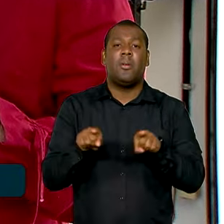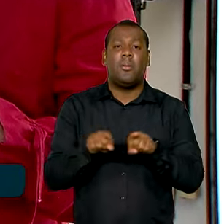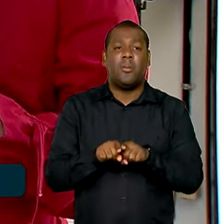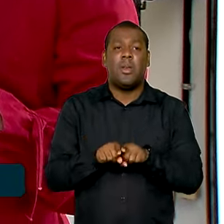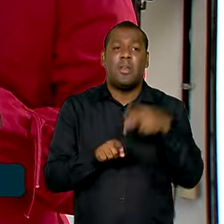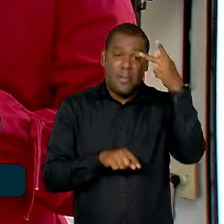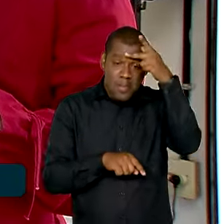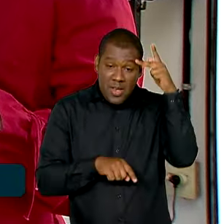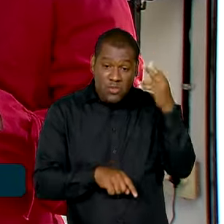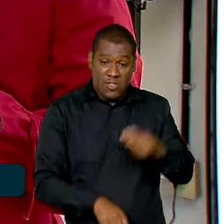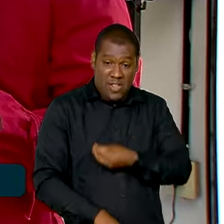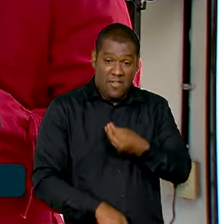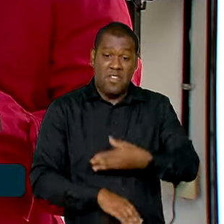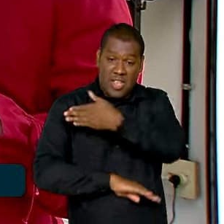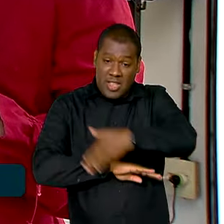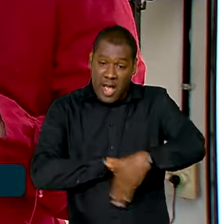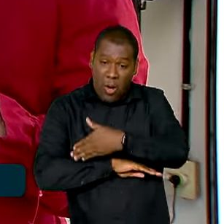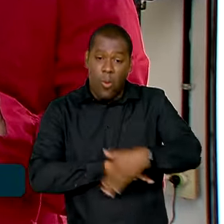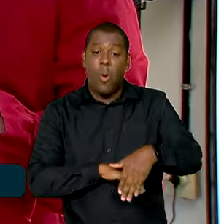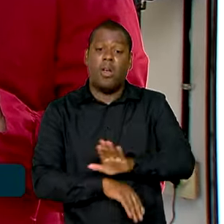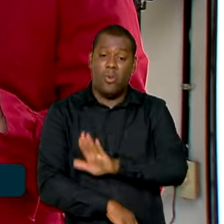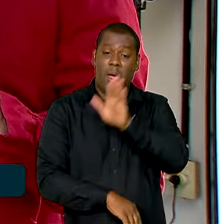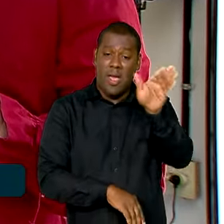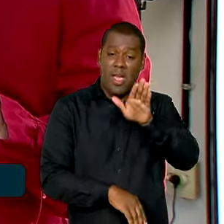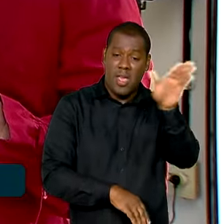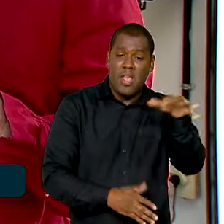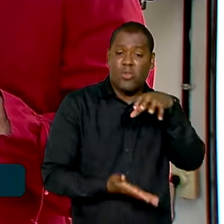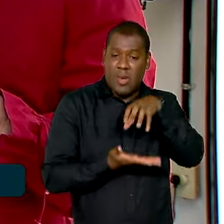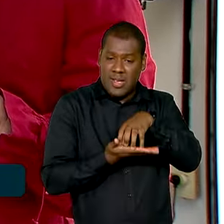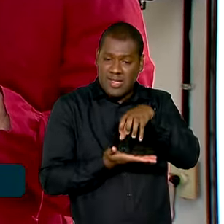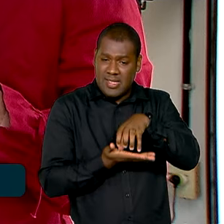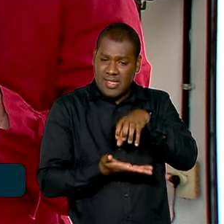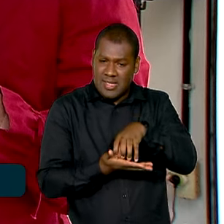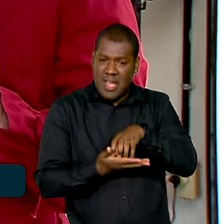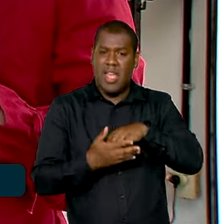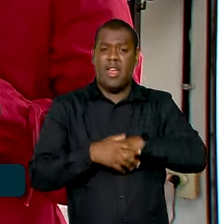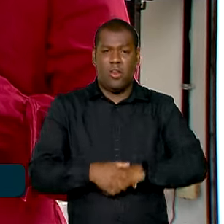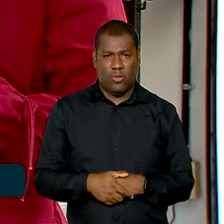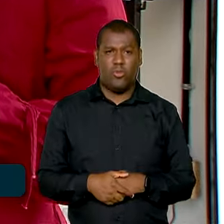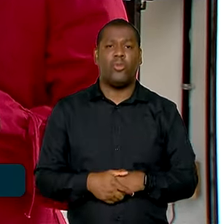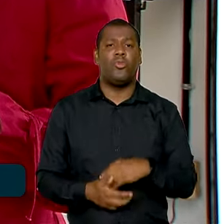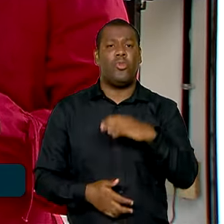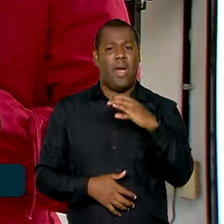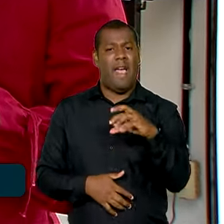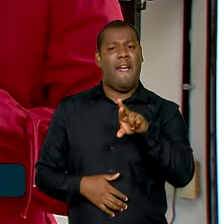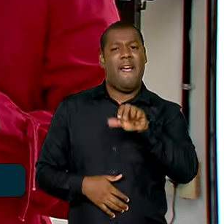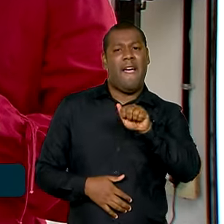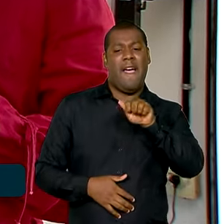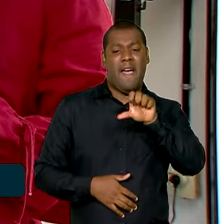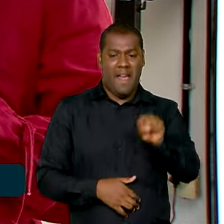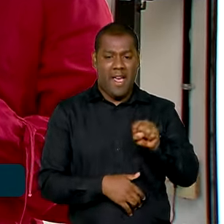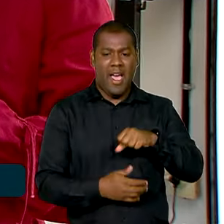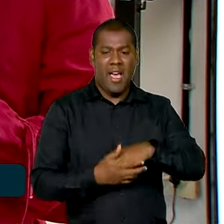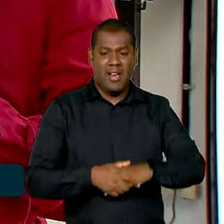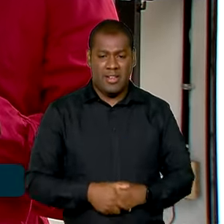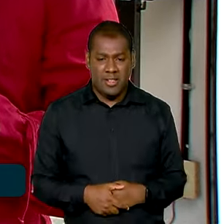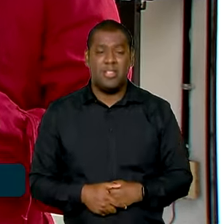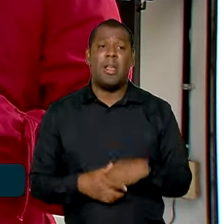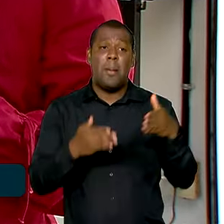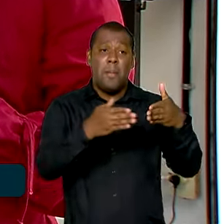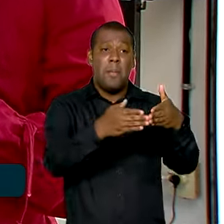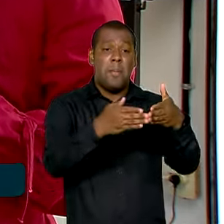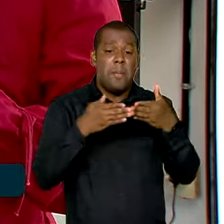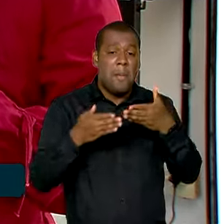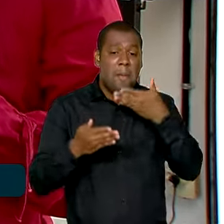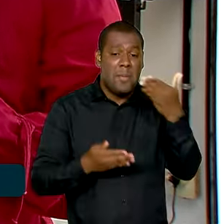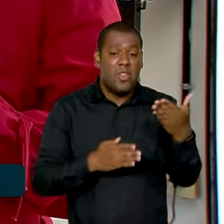de rua podem ir até os centros de referência da assistência social, os CRAS, para receber ajuda e